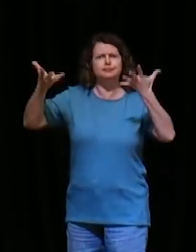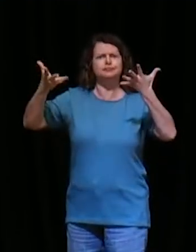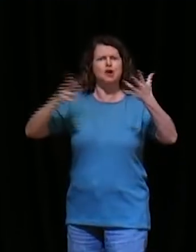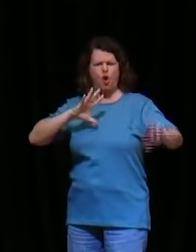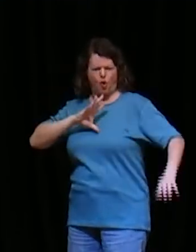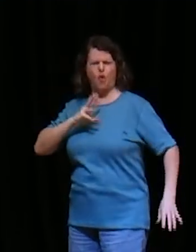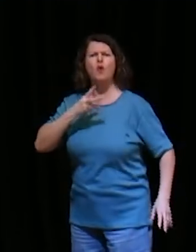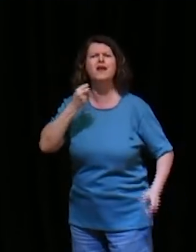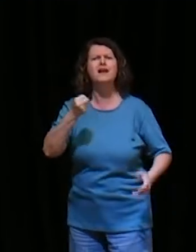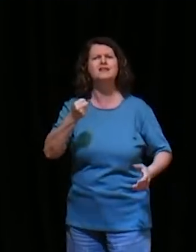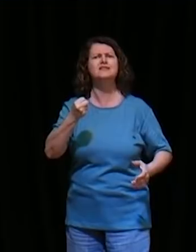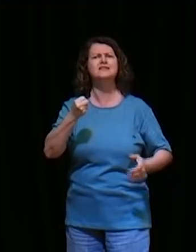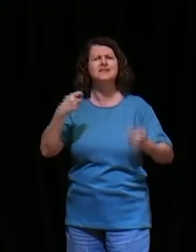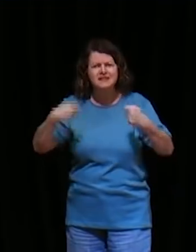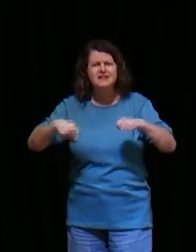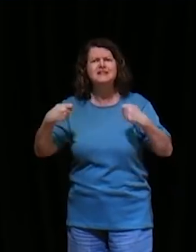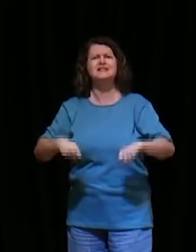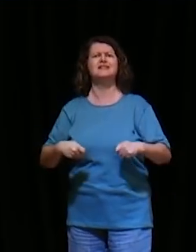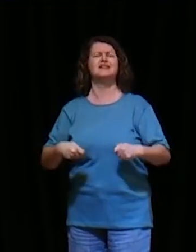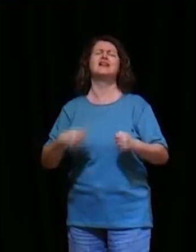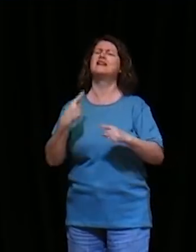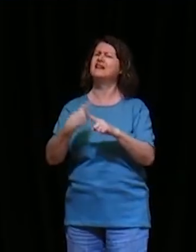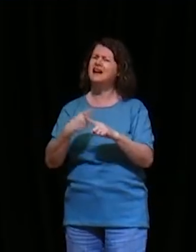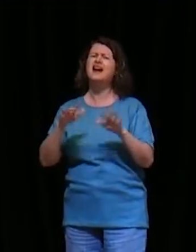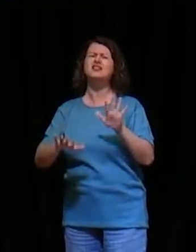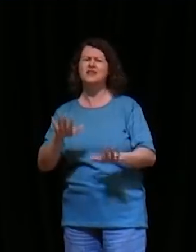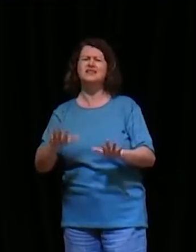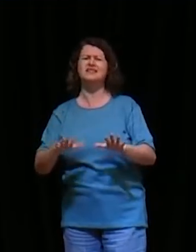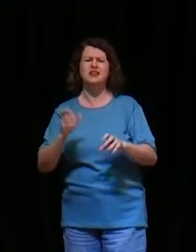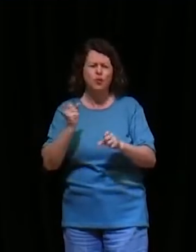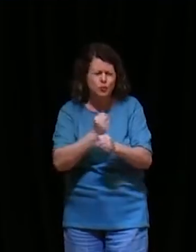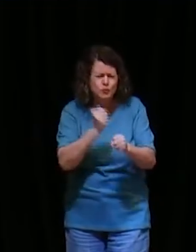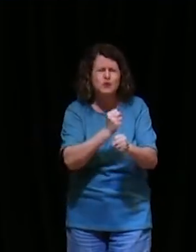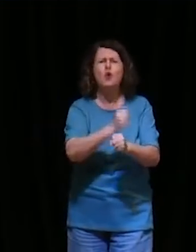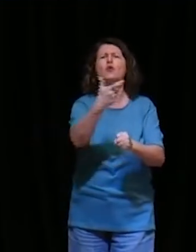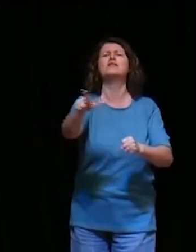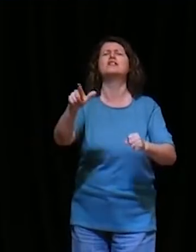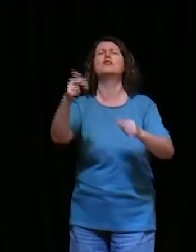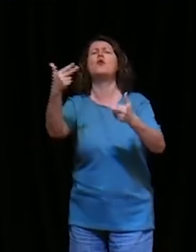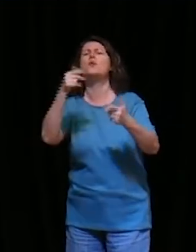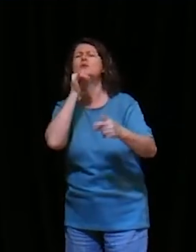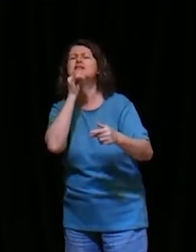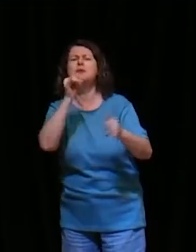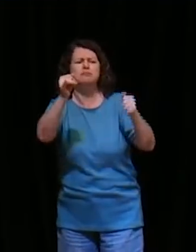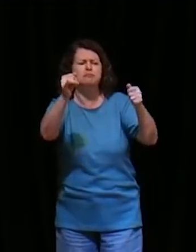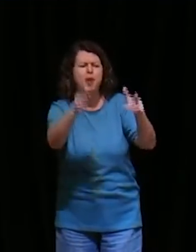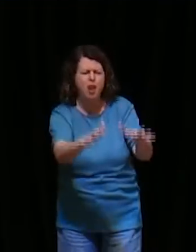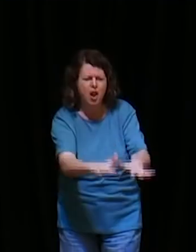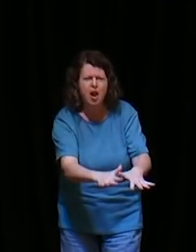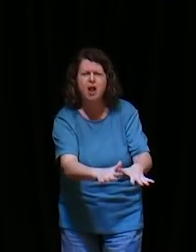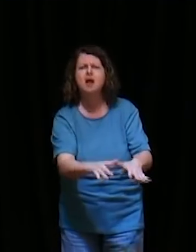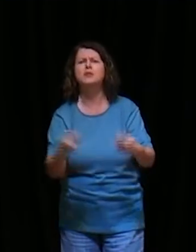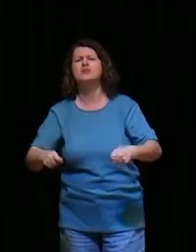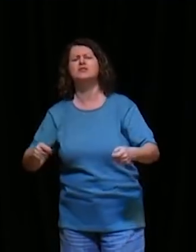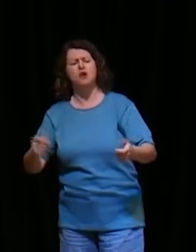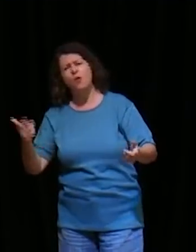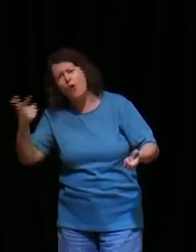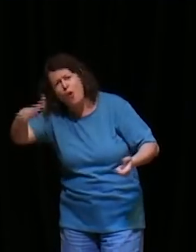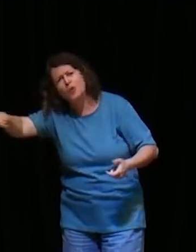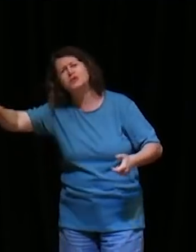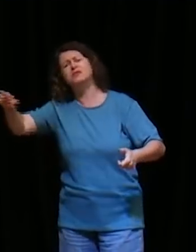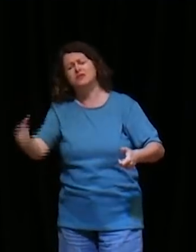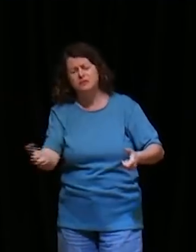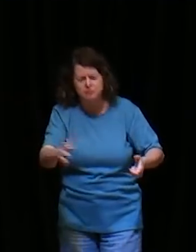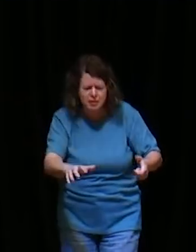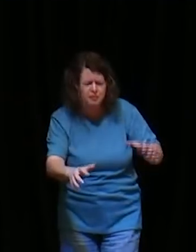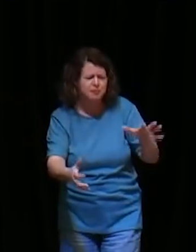é uma tarefa que é muito cansativa, você recomeçar, restaurar os muros, as pedras, recolocar no lugar